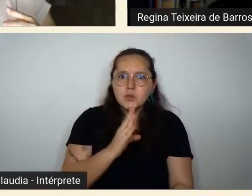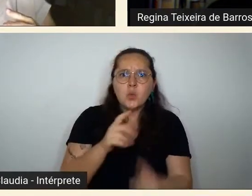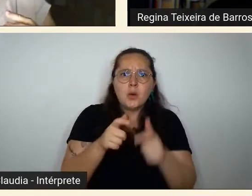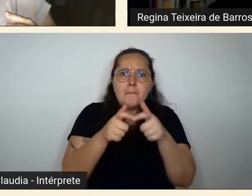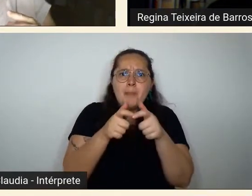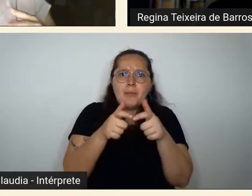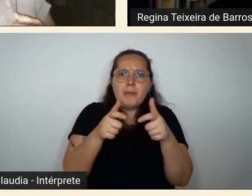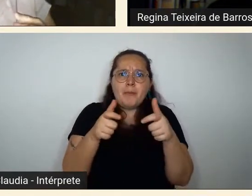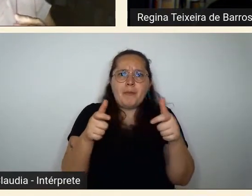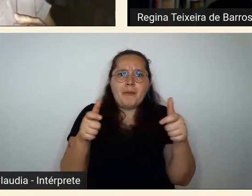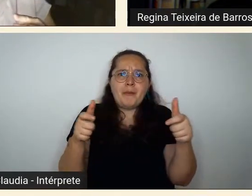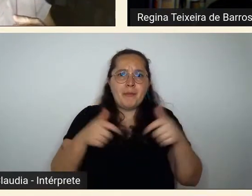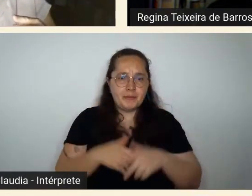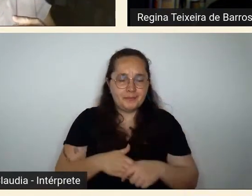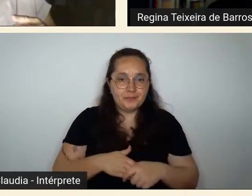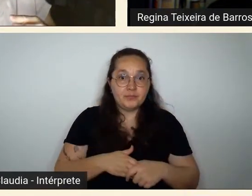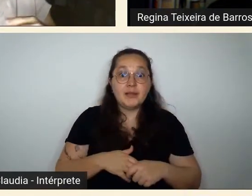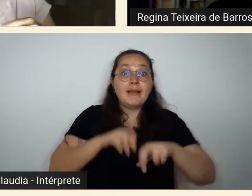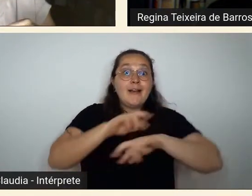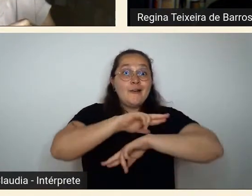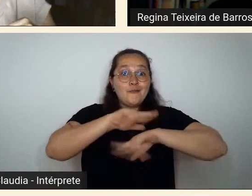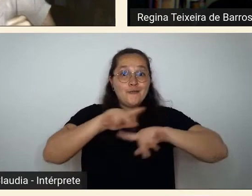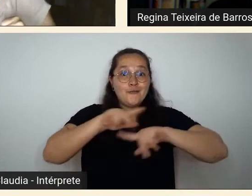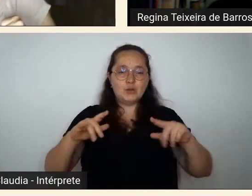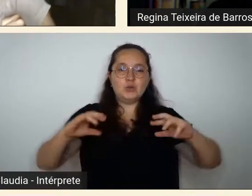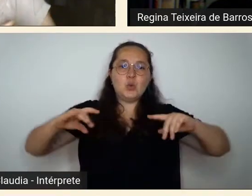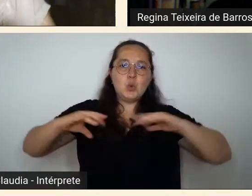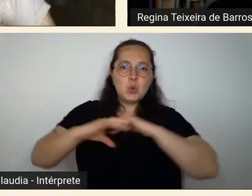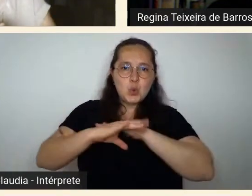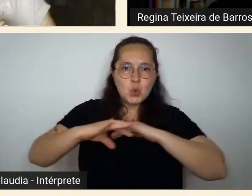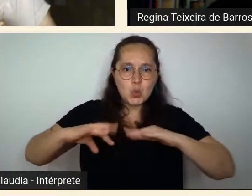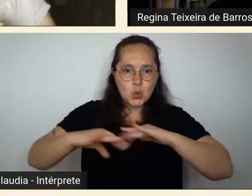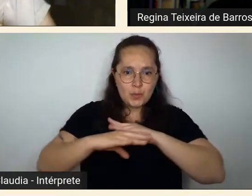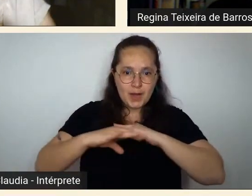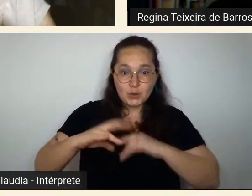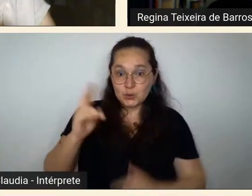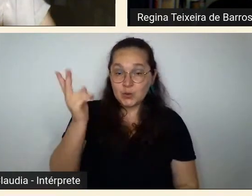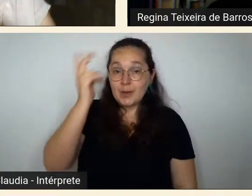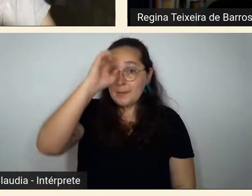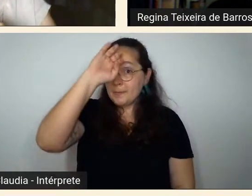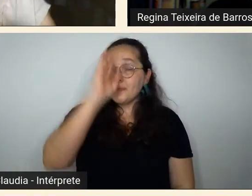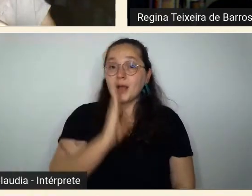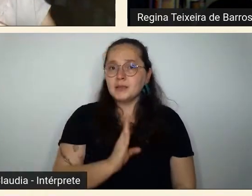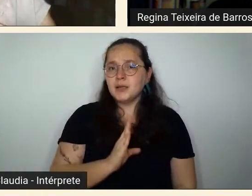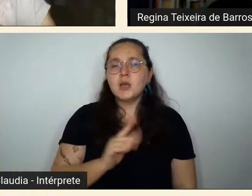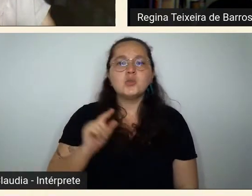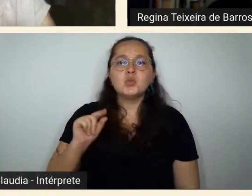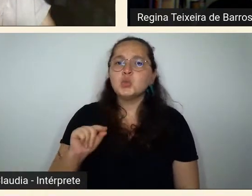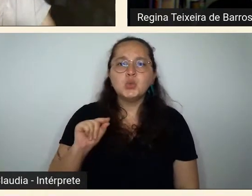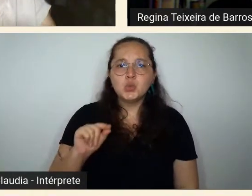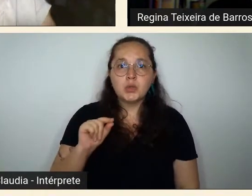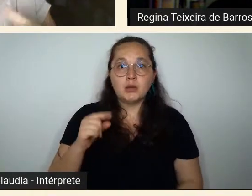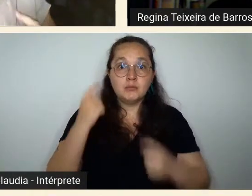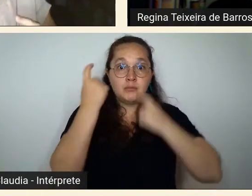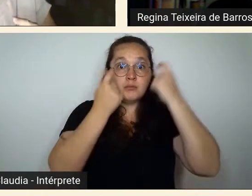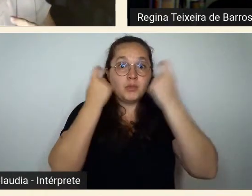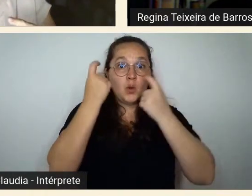urbanos brasileiros estavam centralizados numa preocupação muito ampla